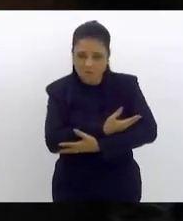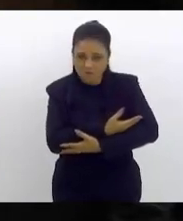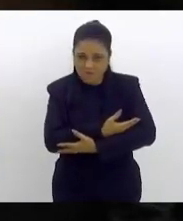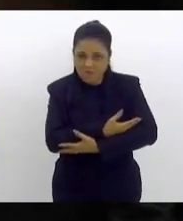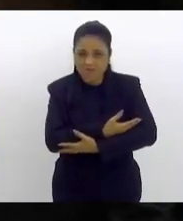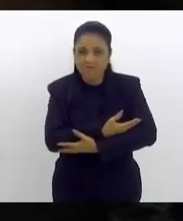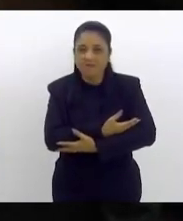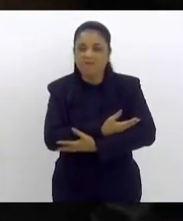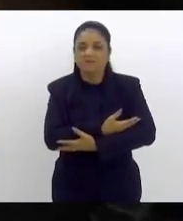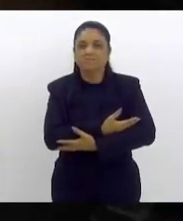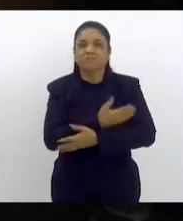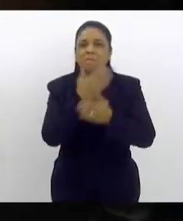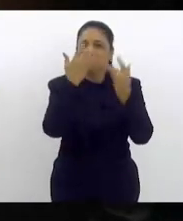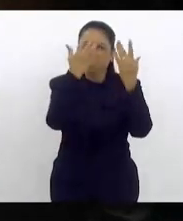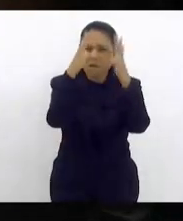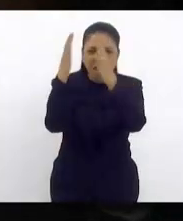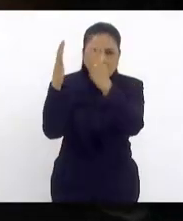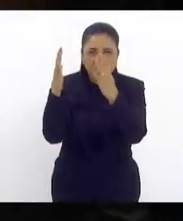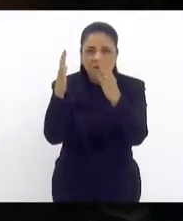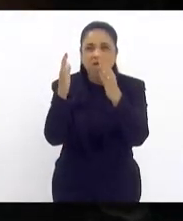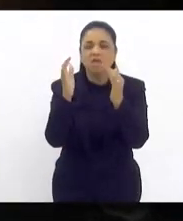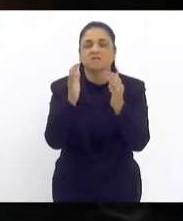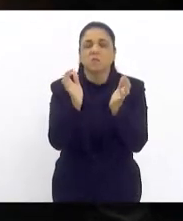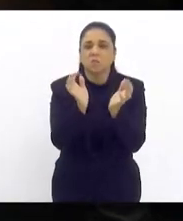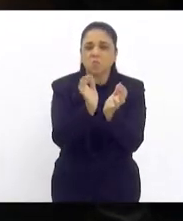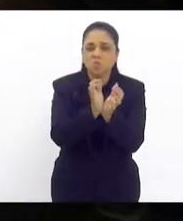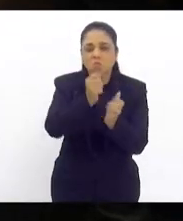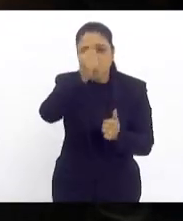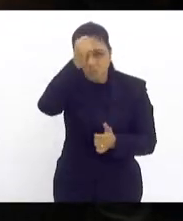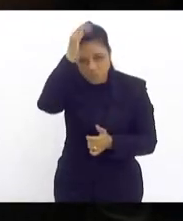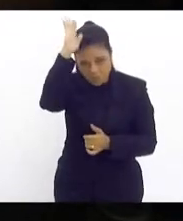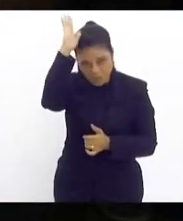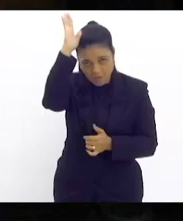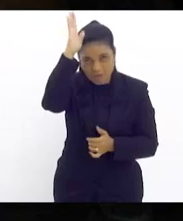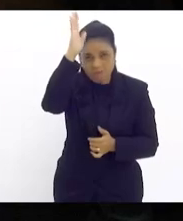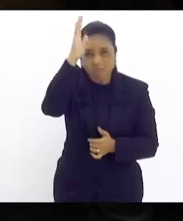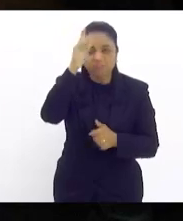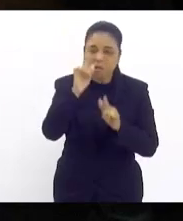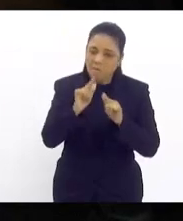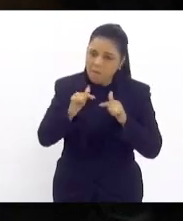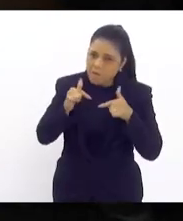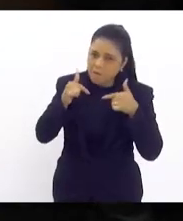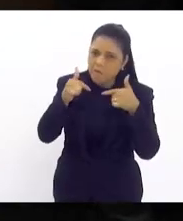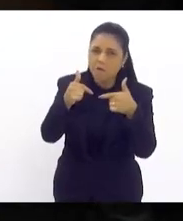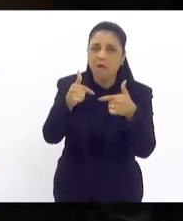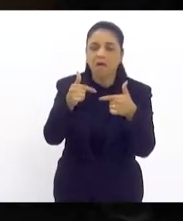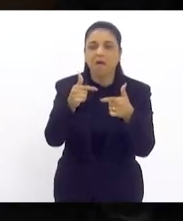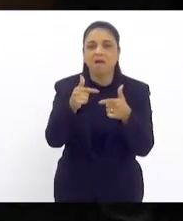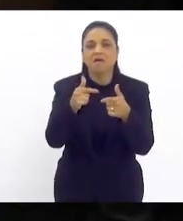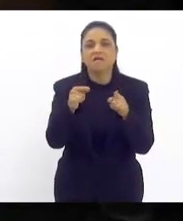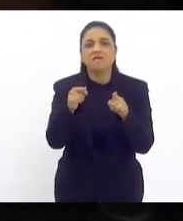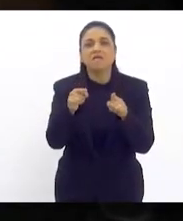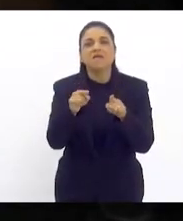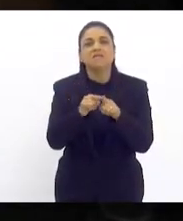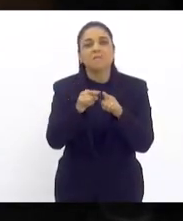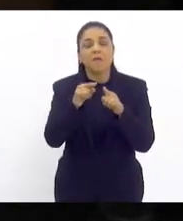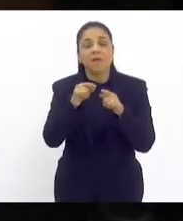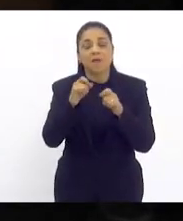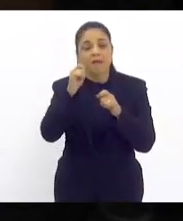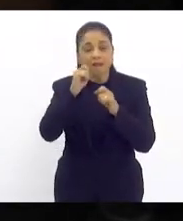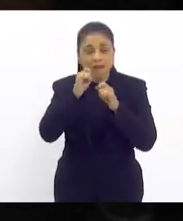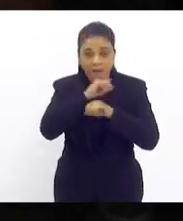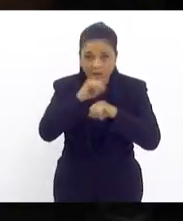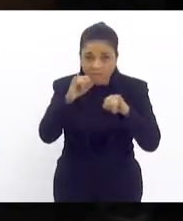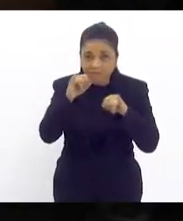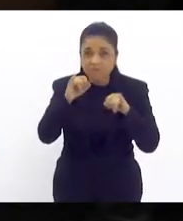Então, parabéns ao grupamento de bombeiros por essa ação e, mais uma vez, fica aí o alerta